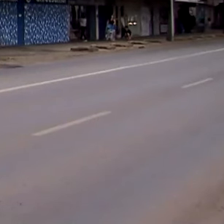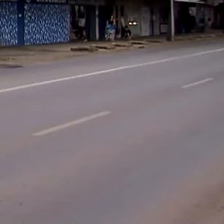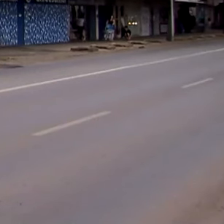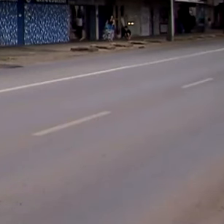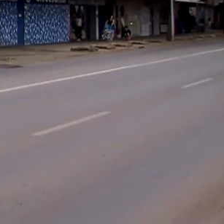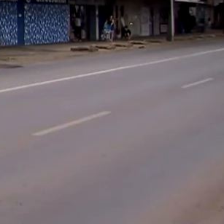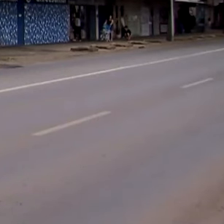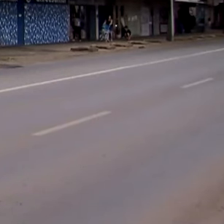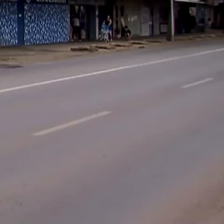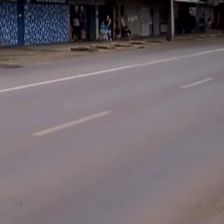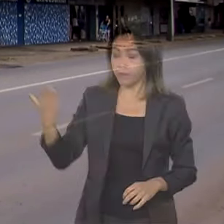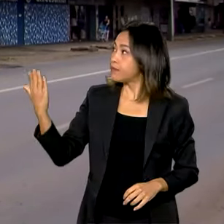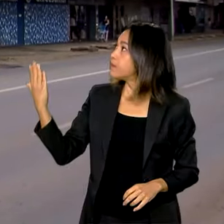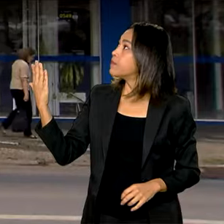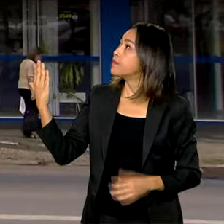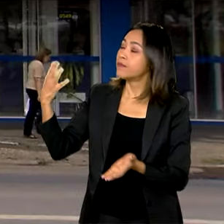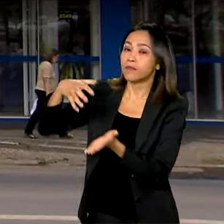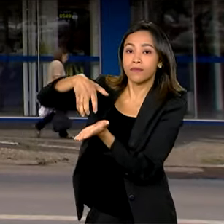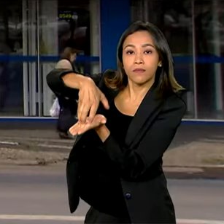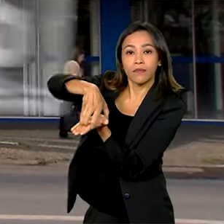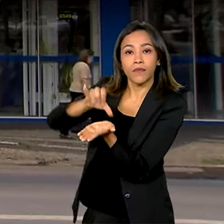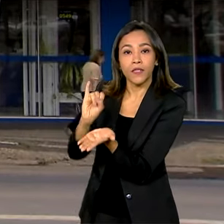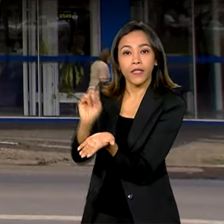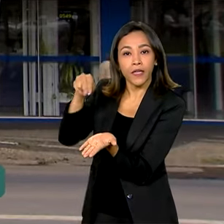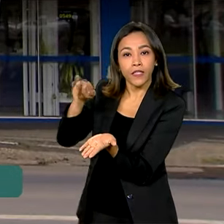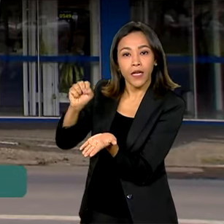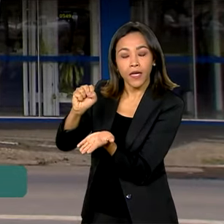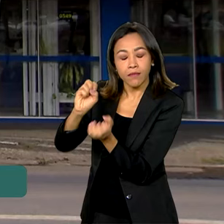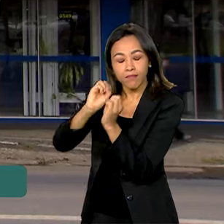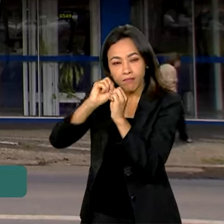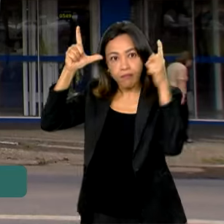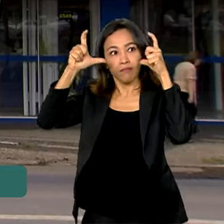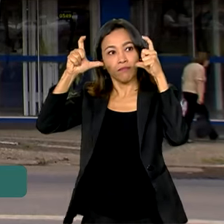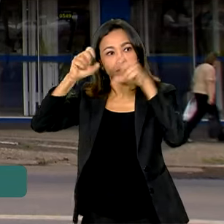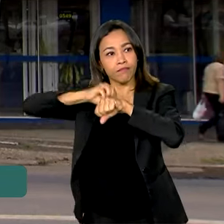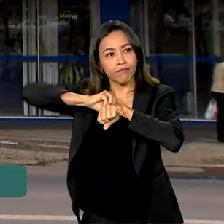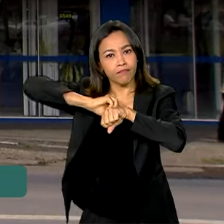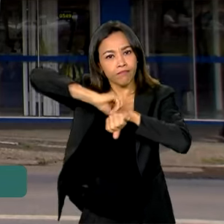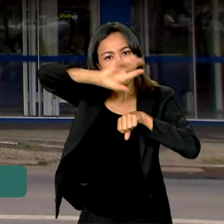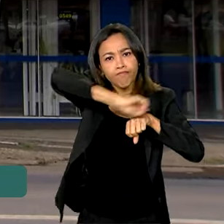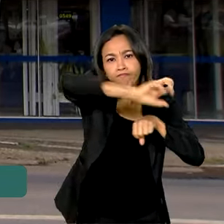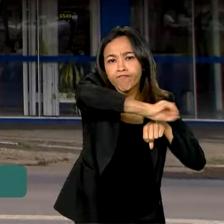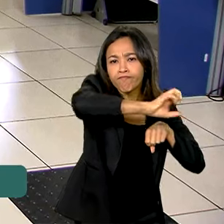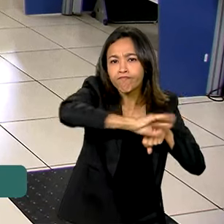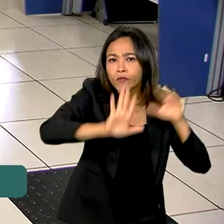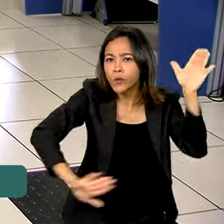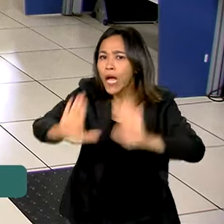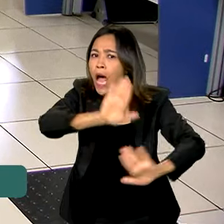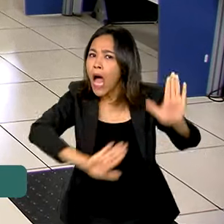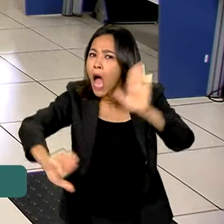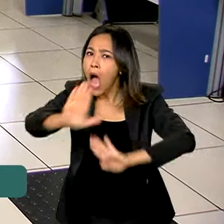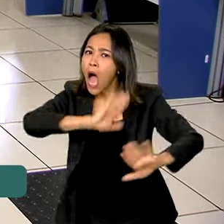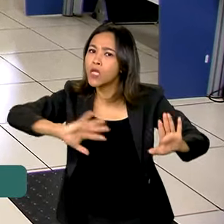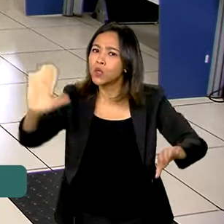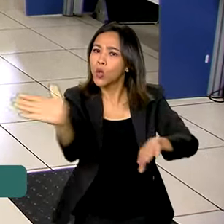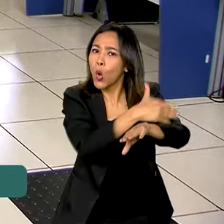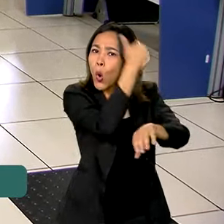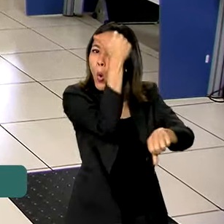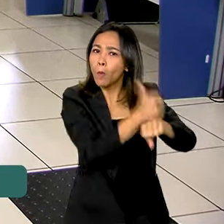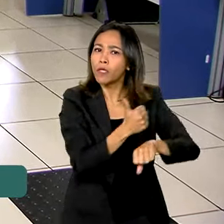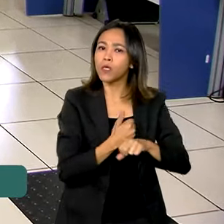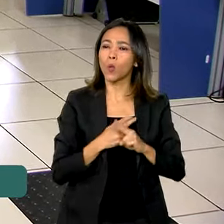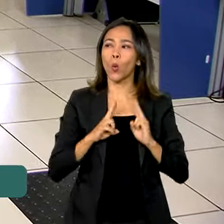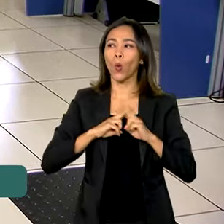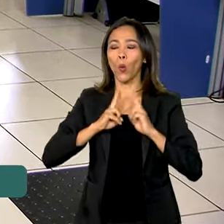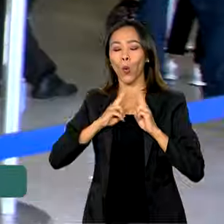O INSS emitiu um novo alerta de golpe contra aposentados e pensionistas. Golpistas estão se